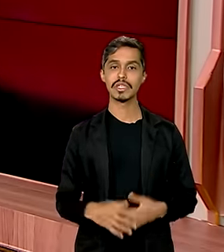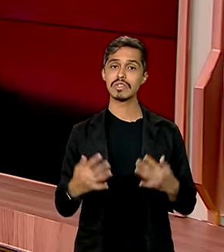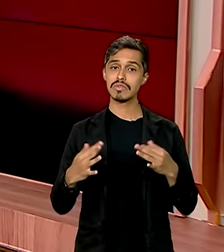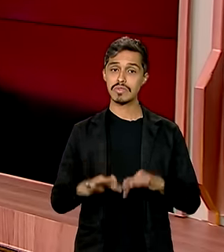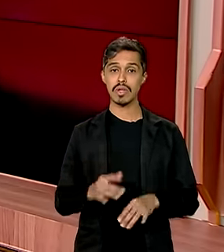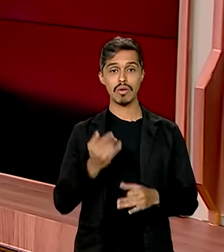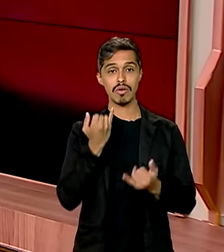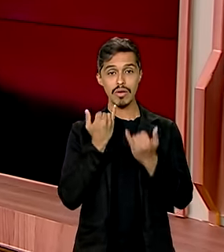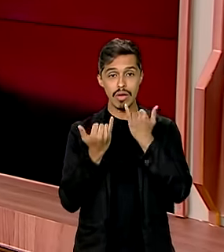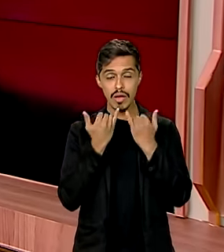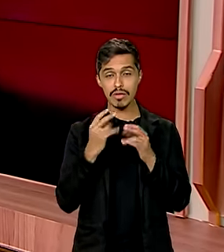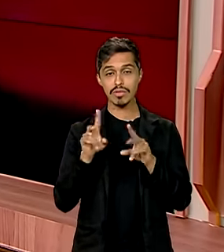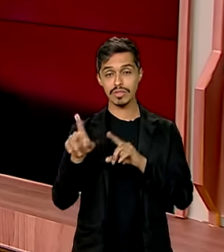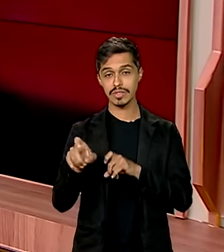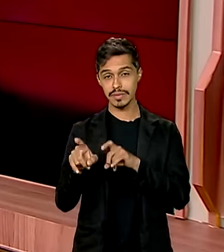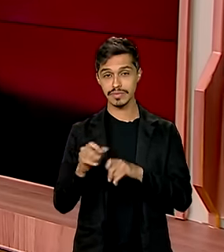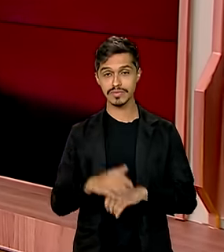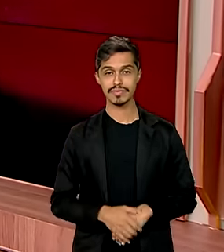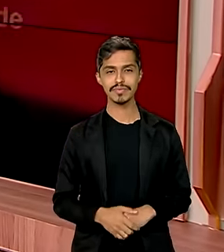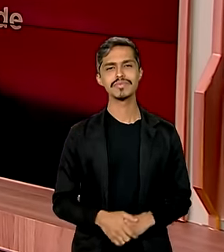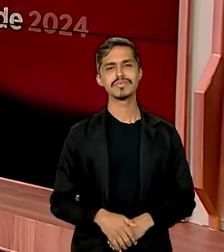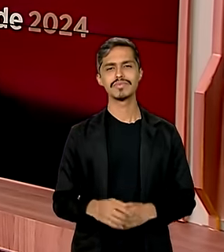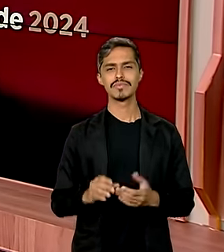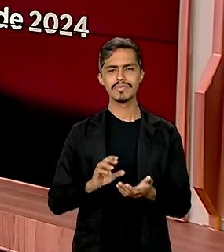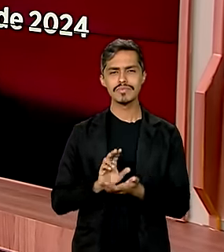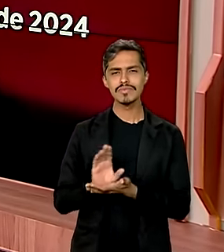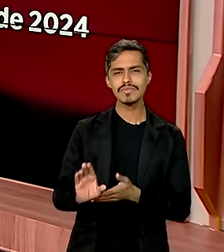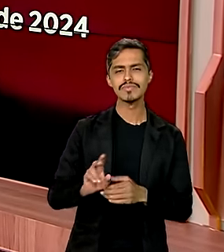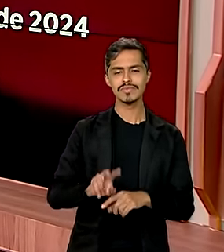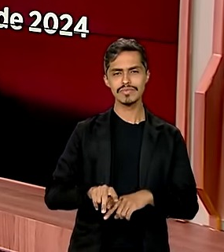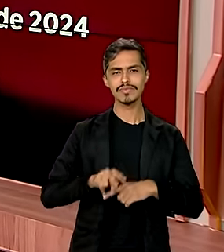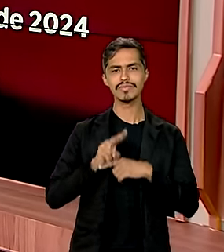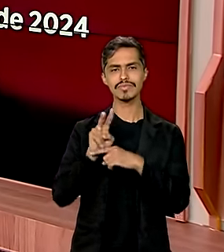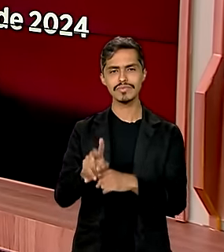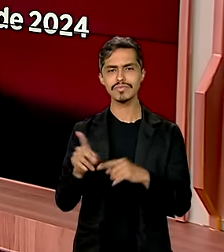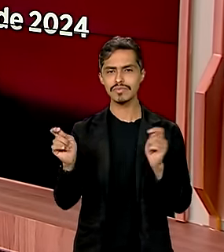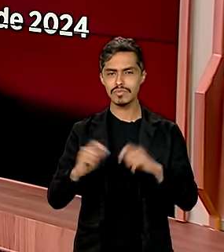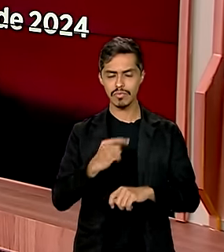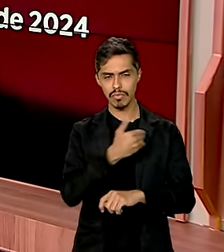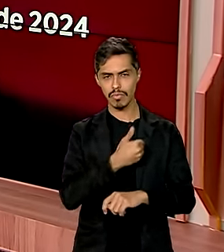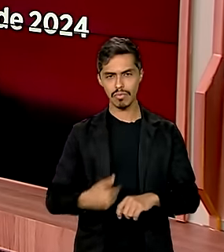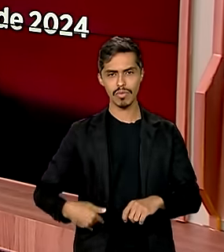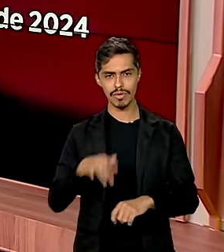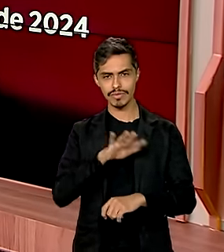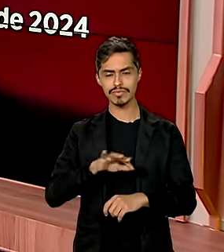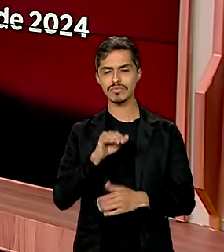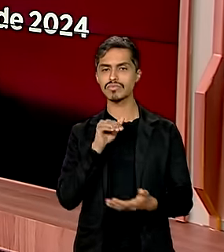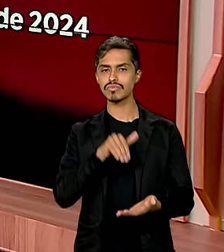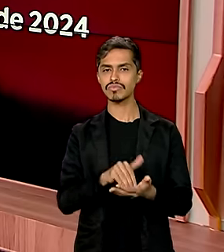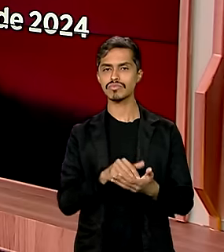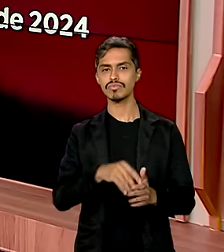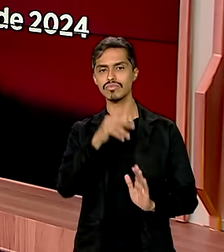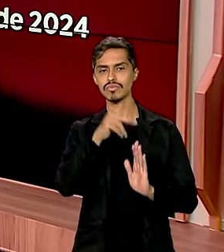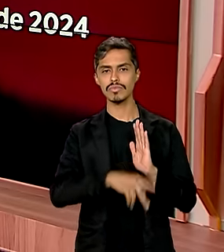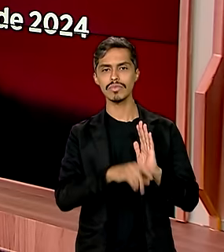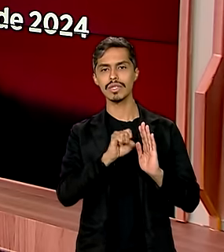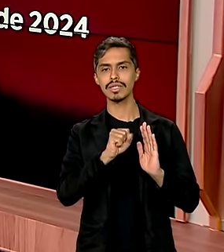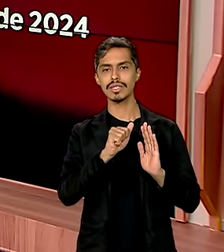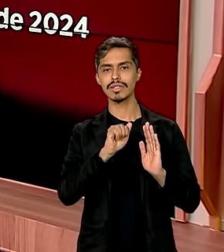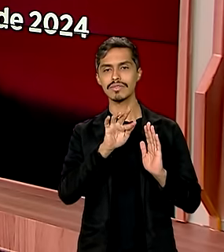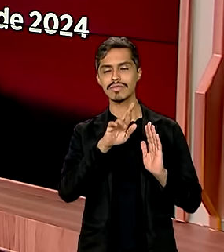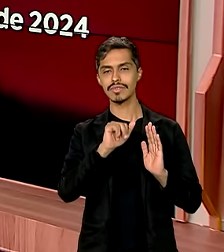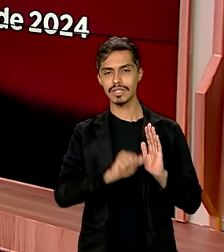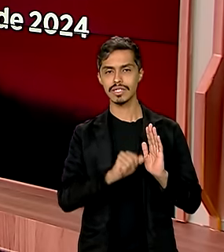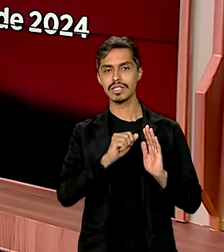por fim, um dado sobre a agricultura. Os créditos disponibilizados pelo governo federal por meio do último plano safra já